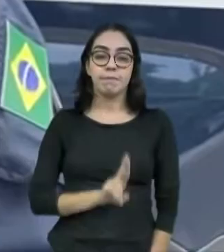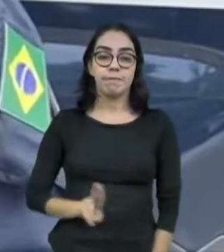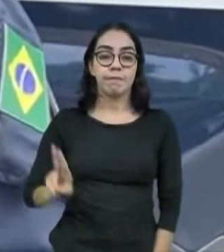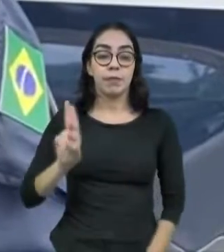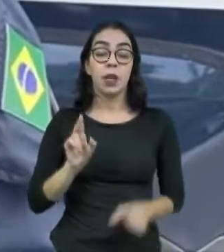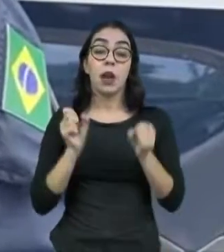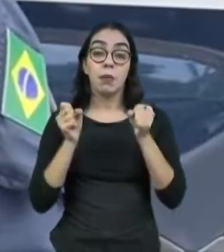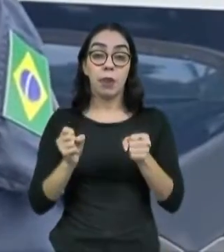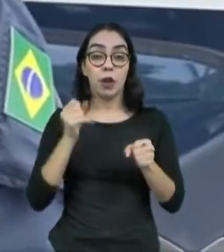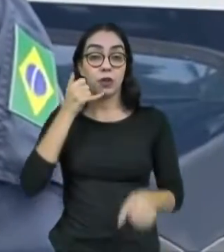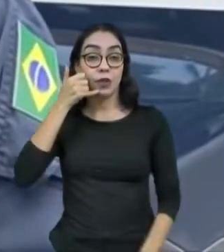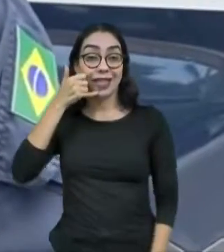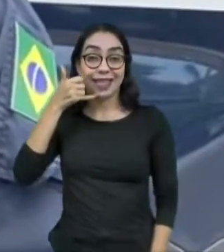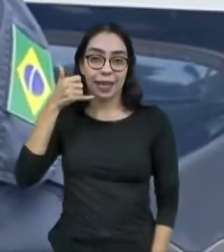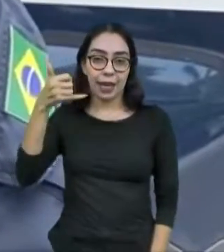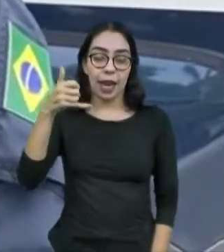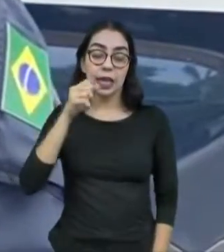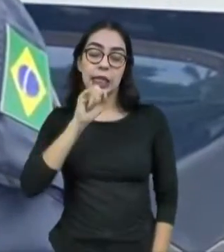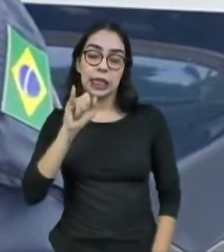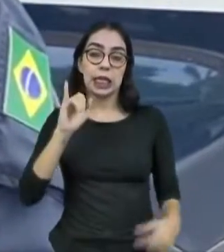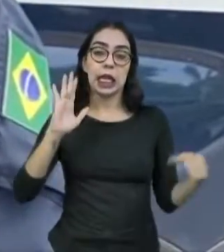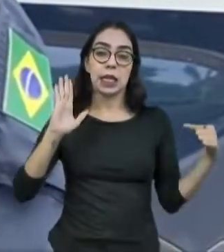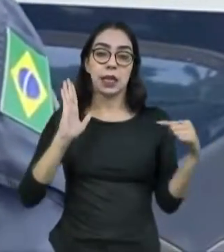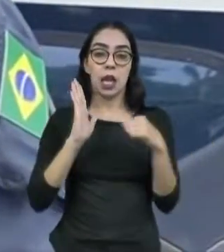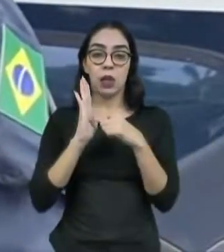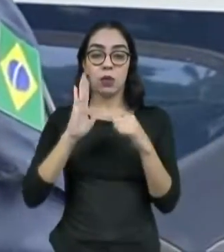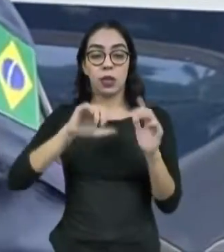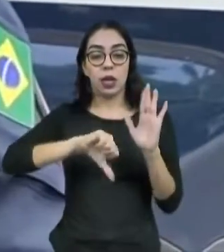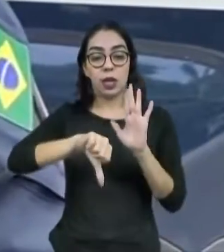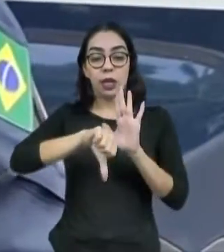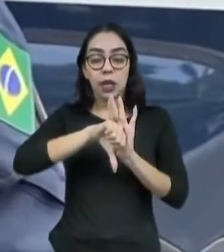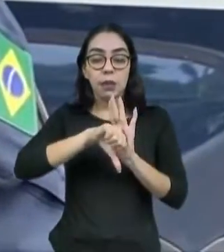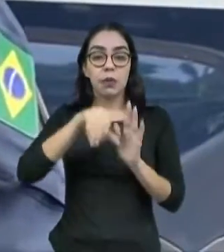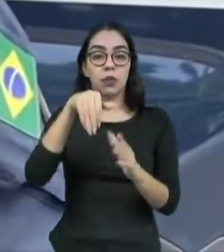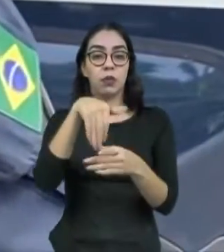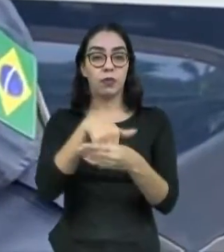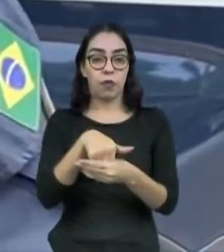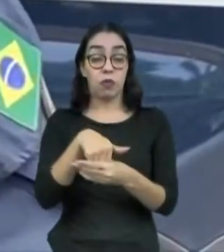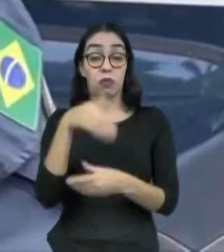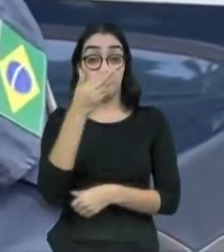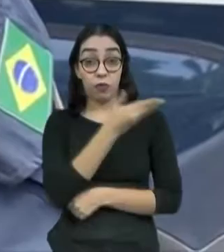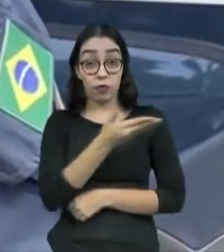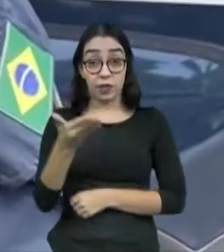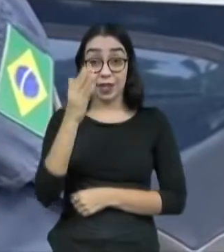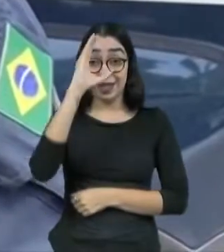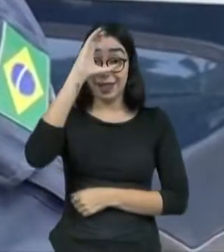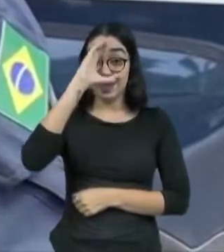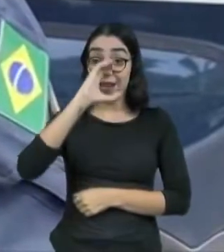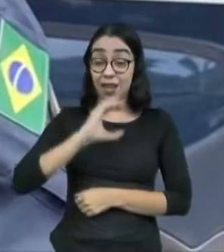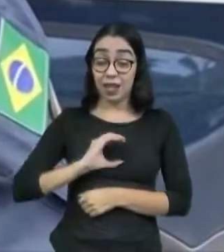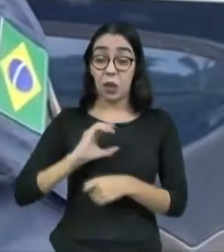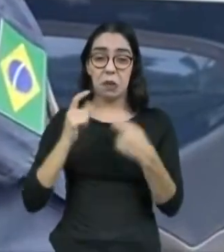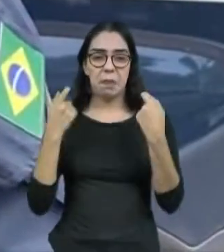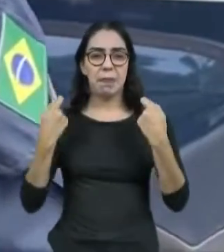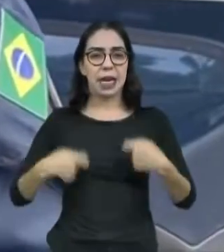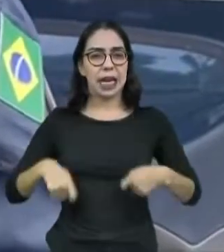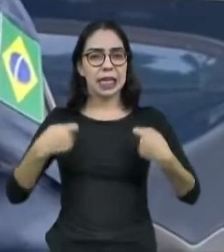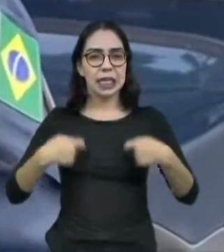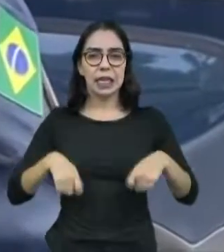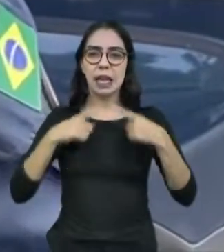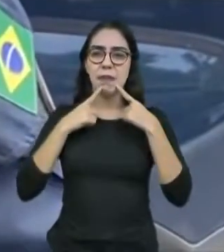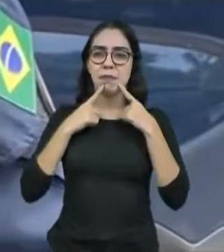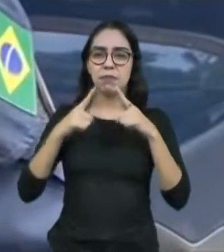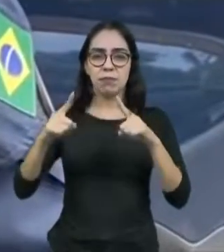um canal de denúncias de crimes eleitorais. Então, você, cidadão cearense, caso precise fazer qualquer tipo de denúncia